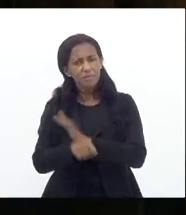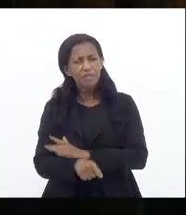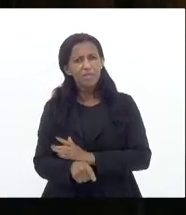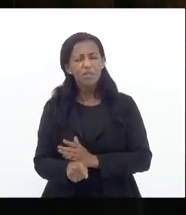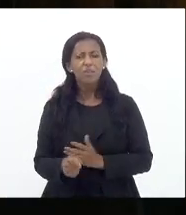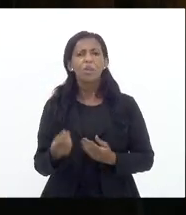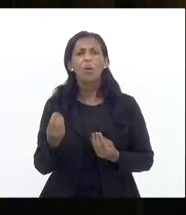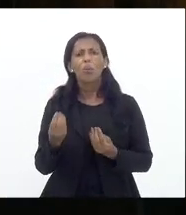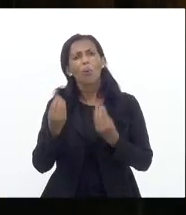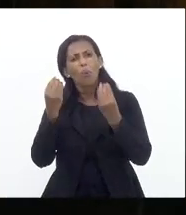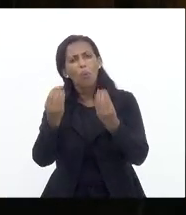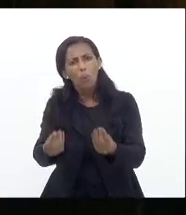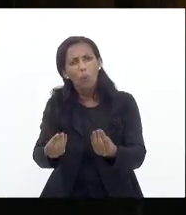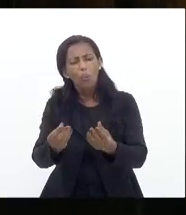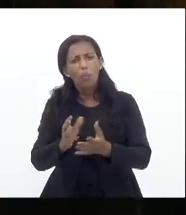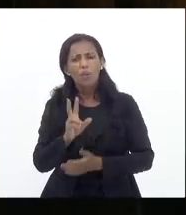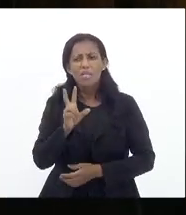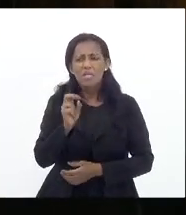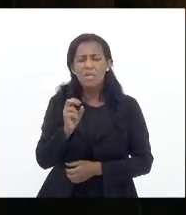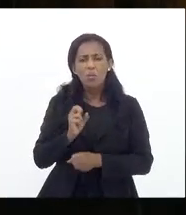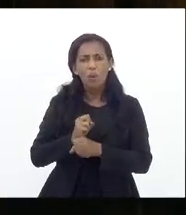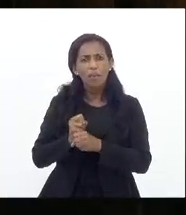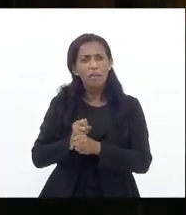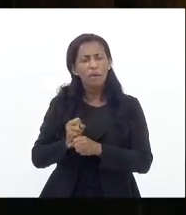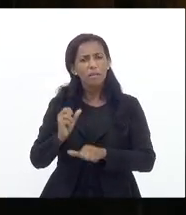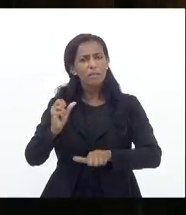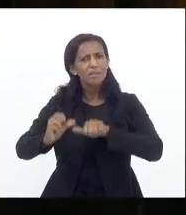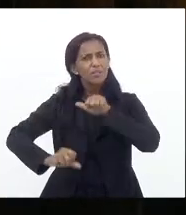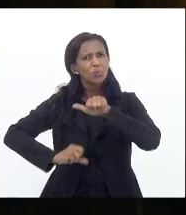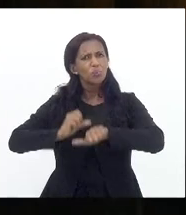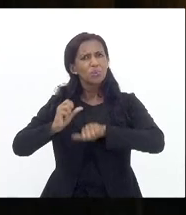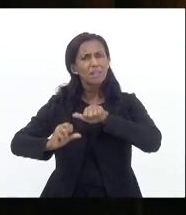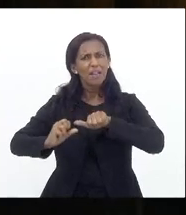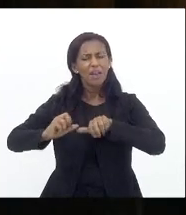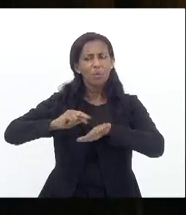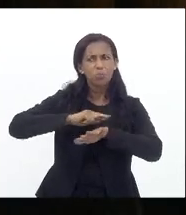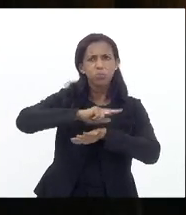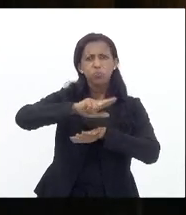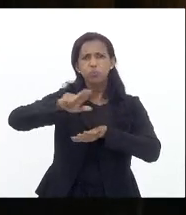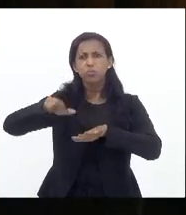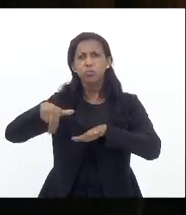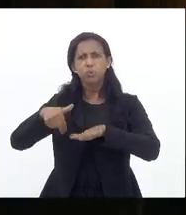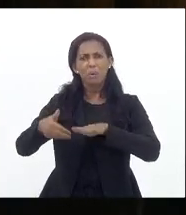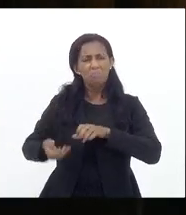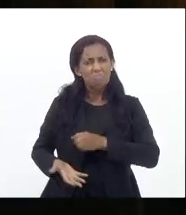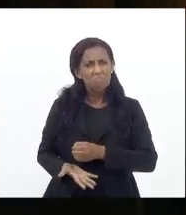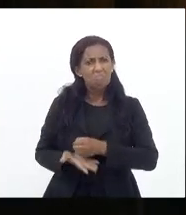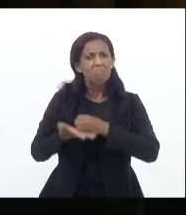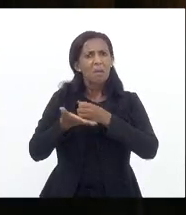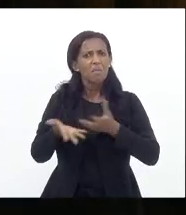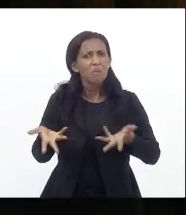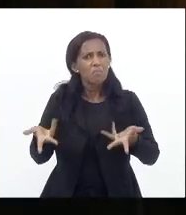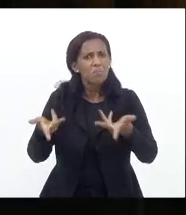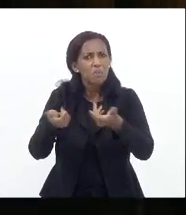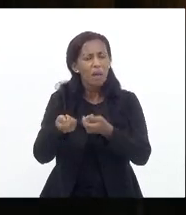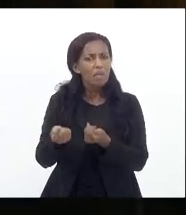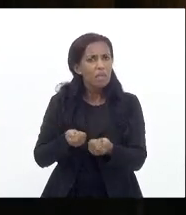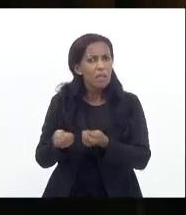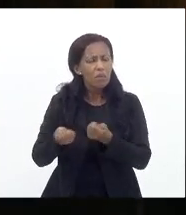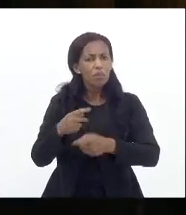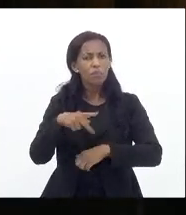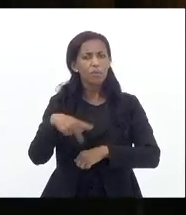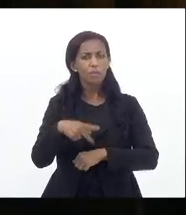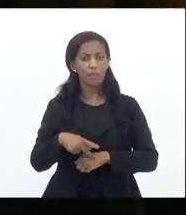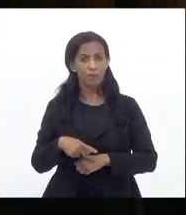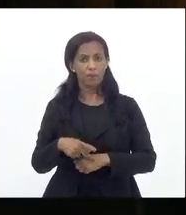a eles como em 50 anos vocês conseguiram dar uma guinada fantástica na economia do seu